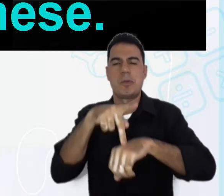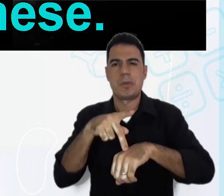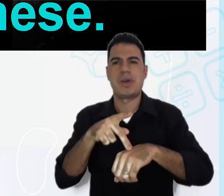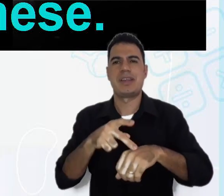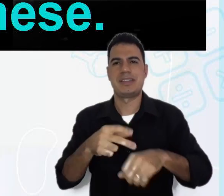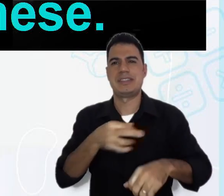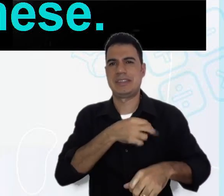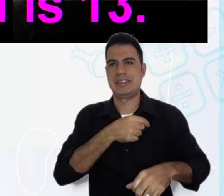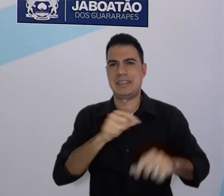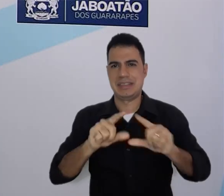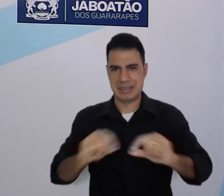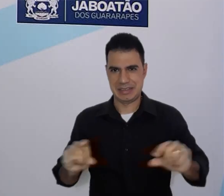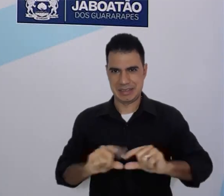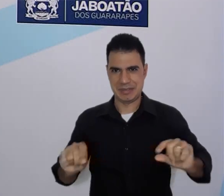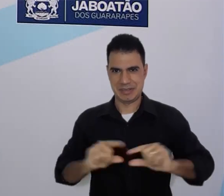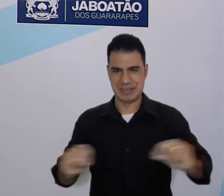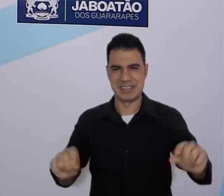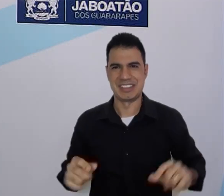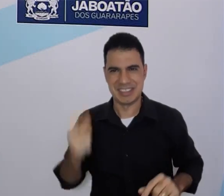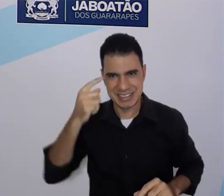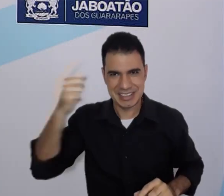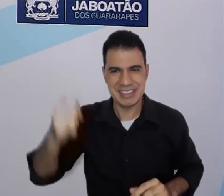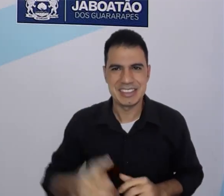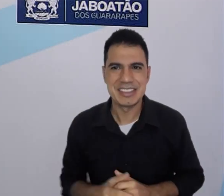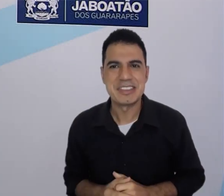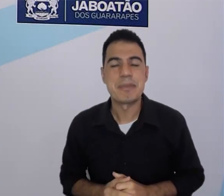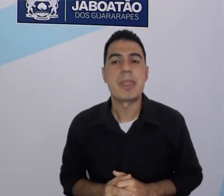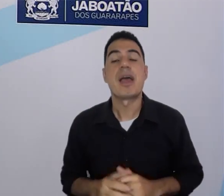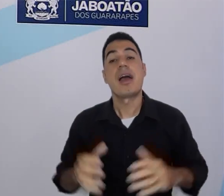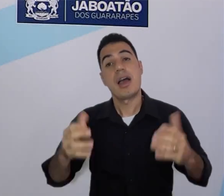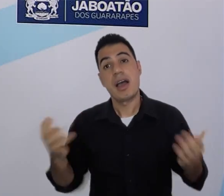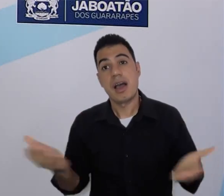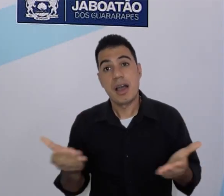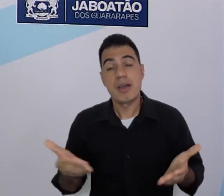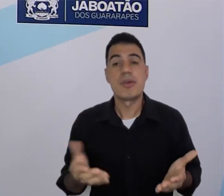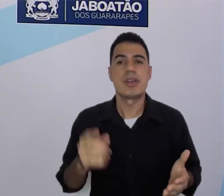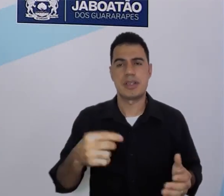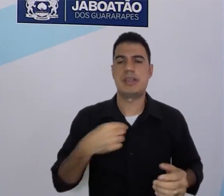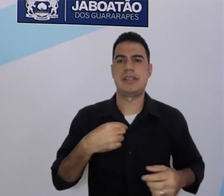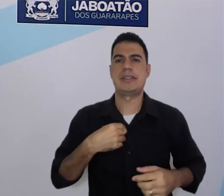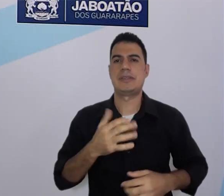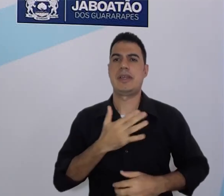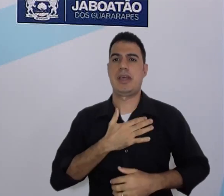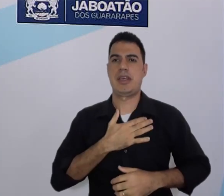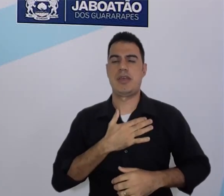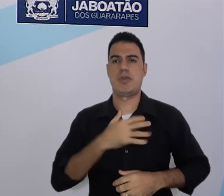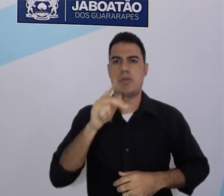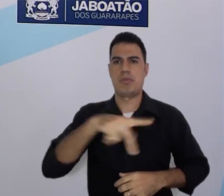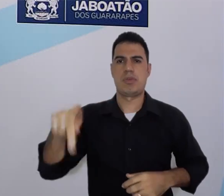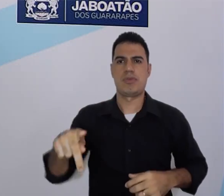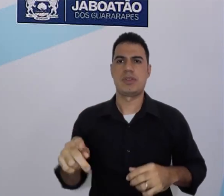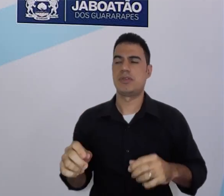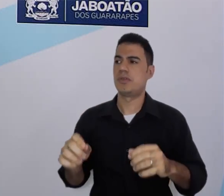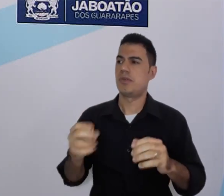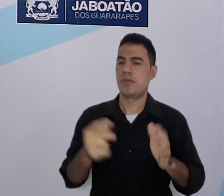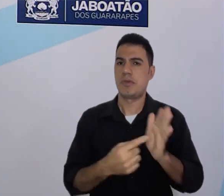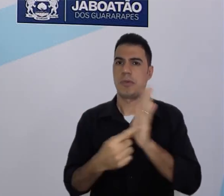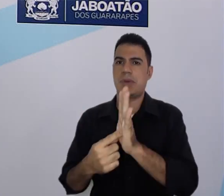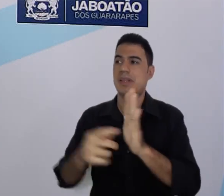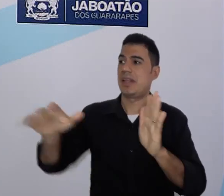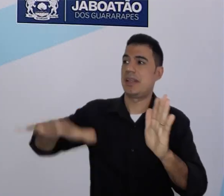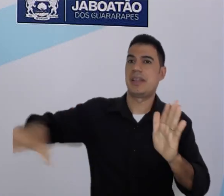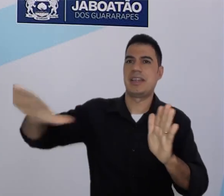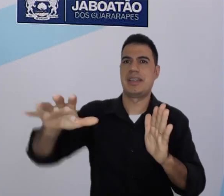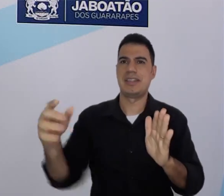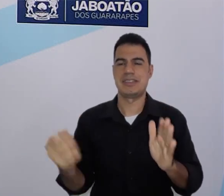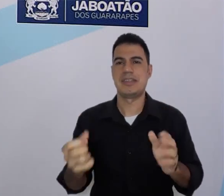nationality. Ok? Já no caso aqui, eu vou apresentar eles. Certo?